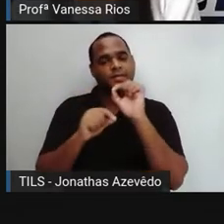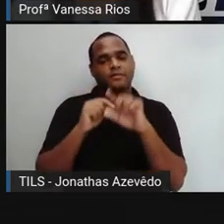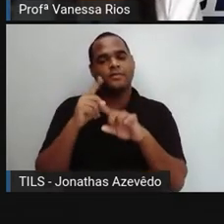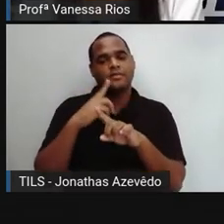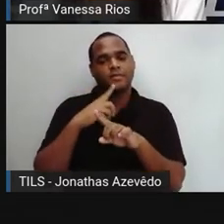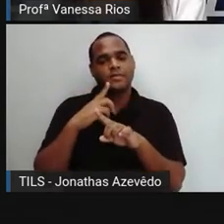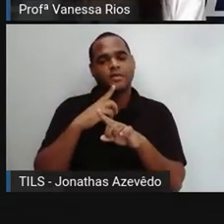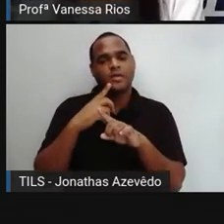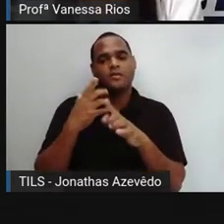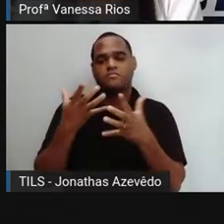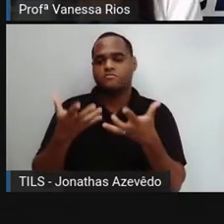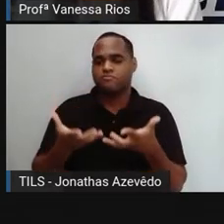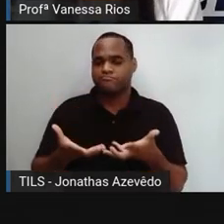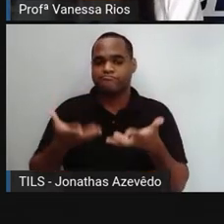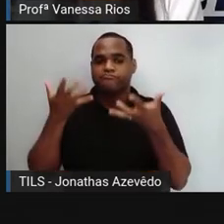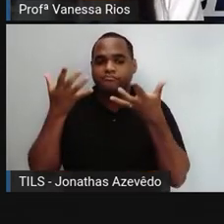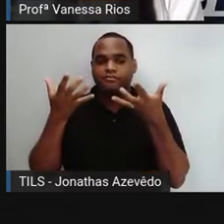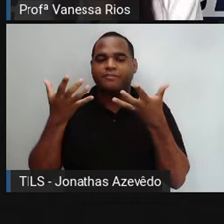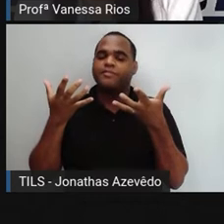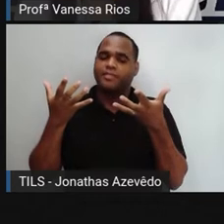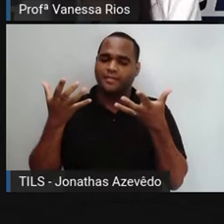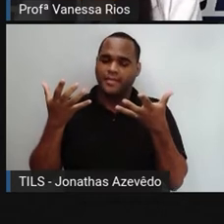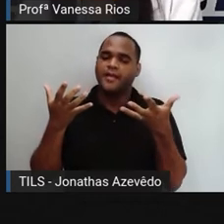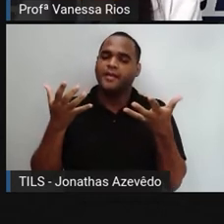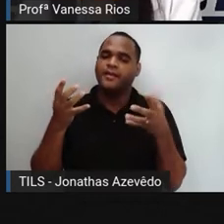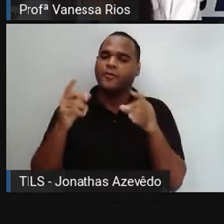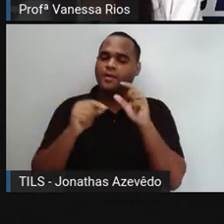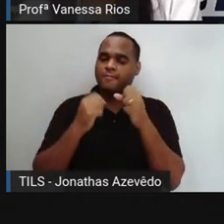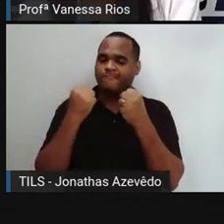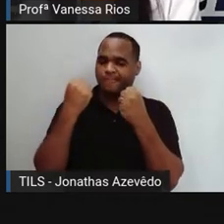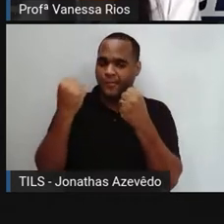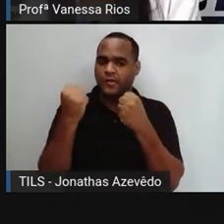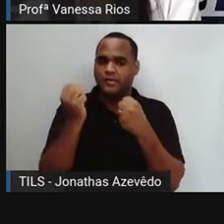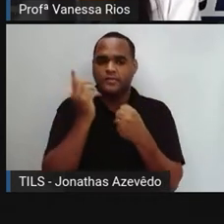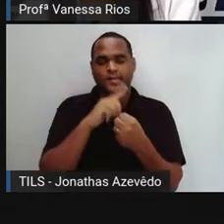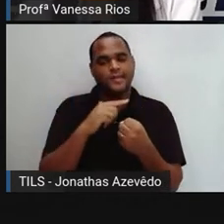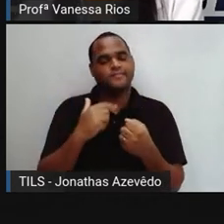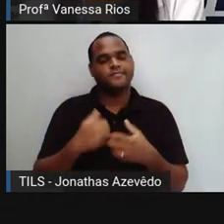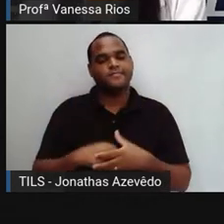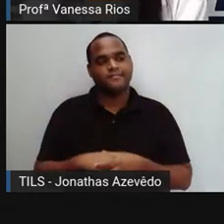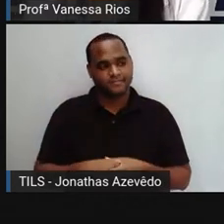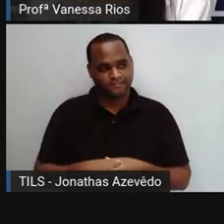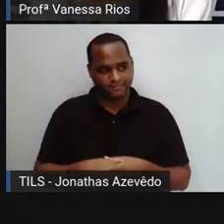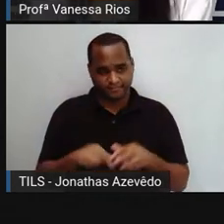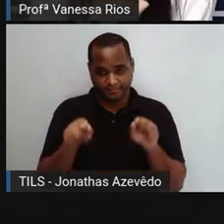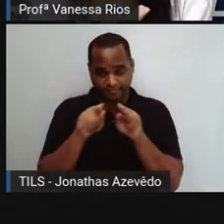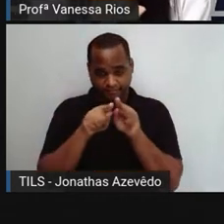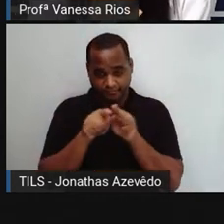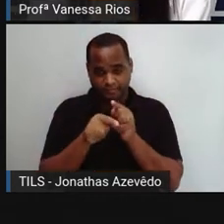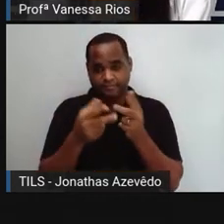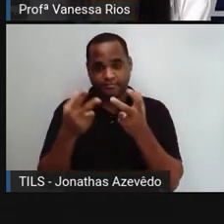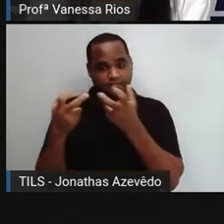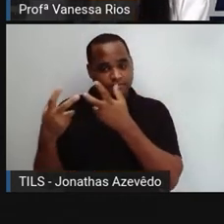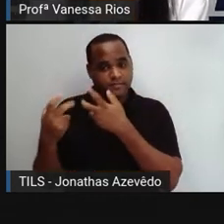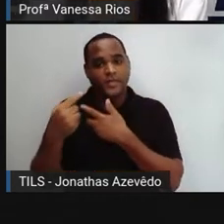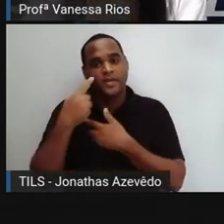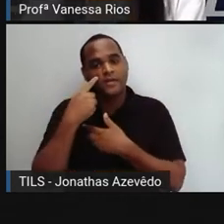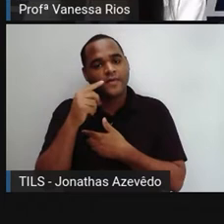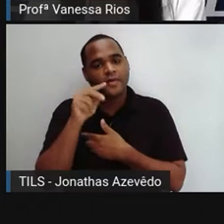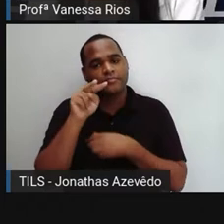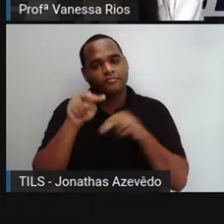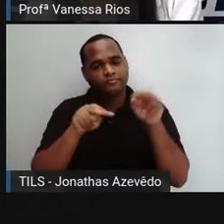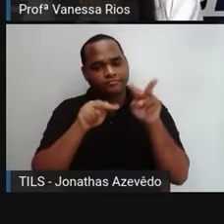essa imponência, demonstrando aí esse poder. A gente percebe também, é bom a gente olhar a